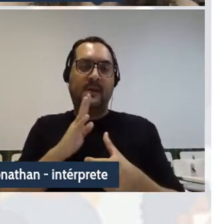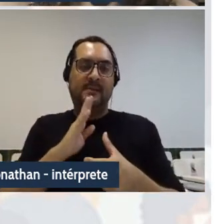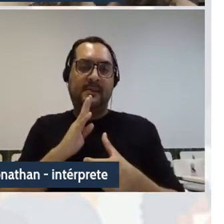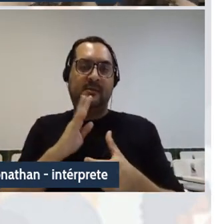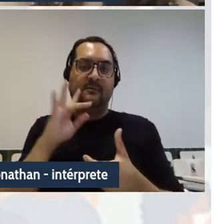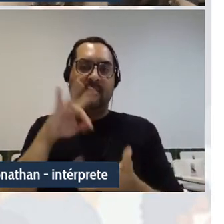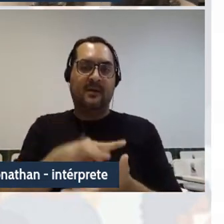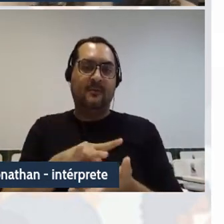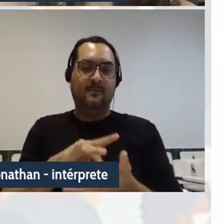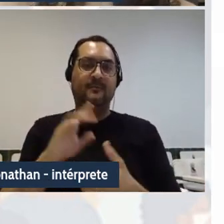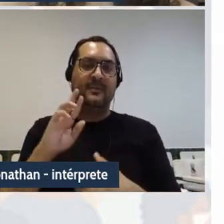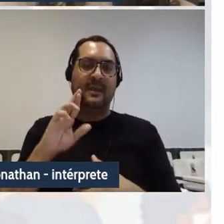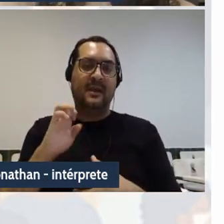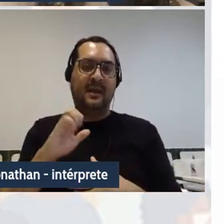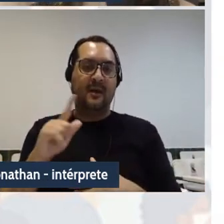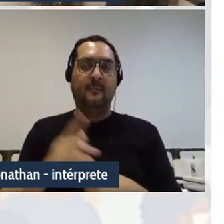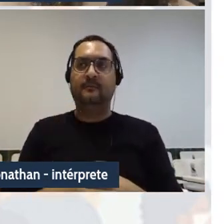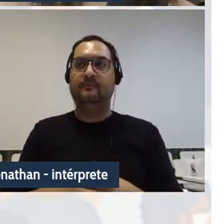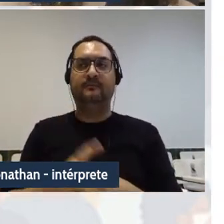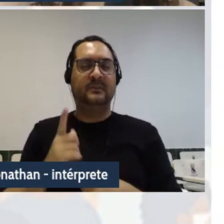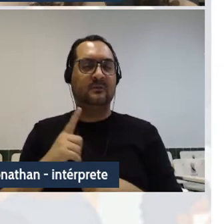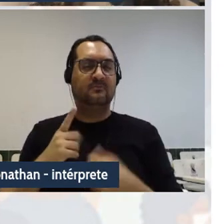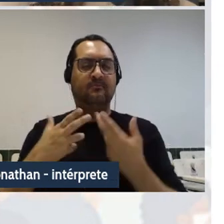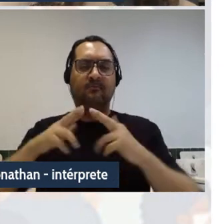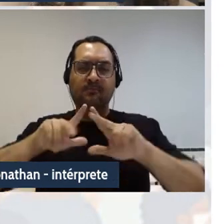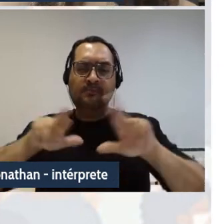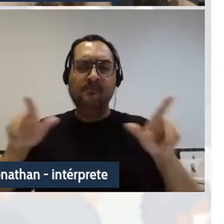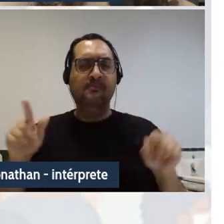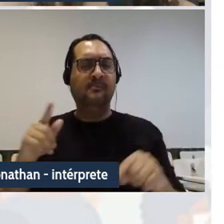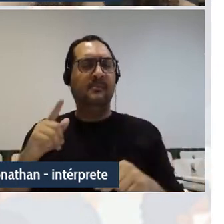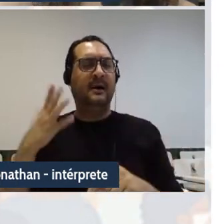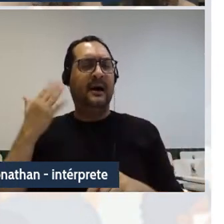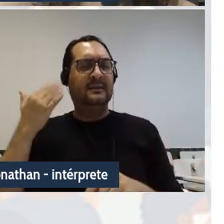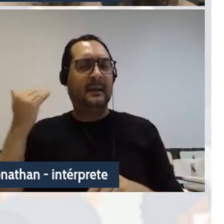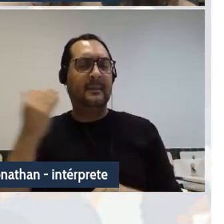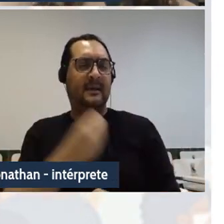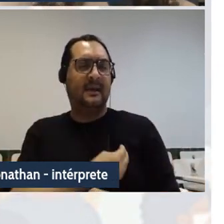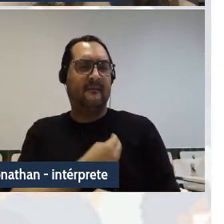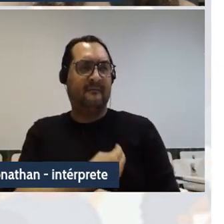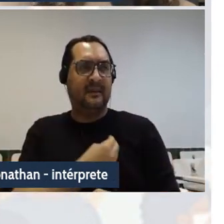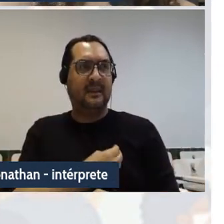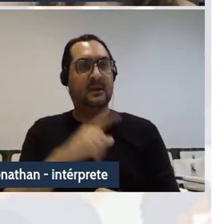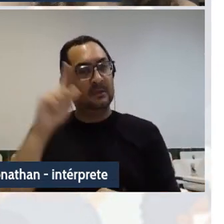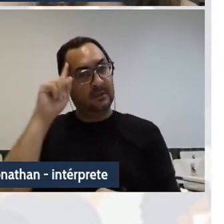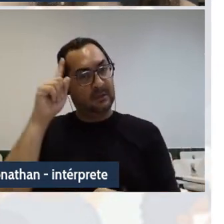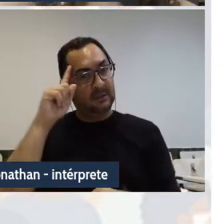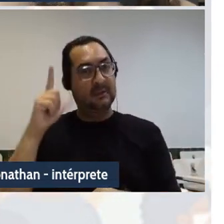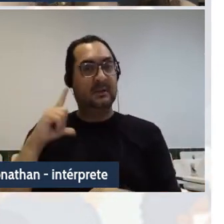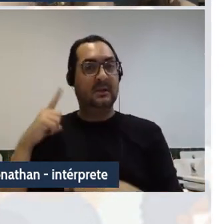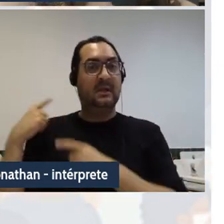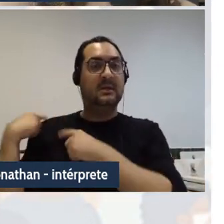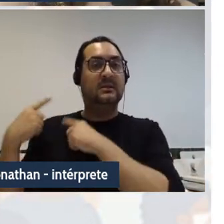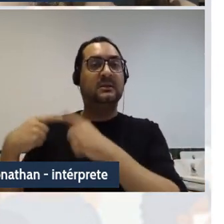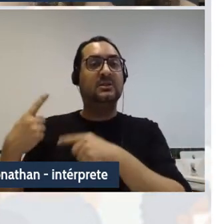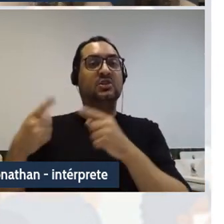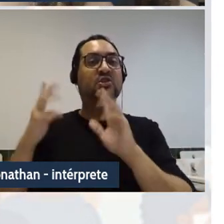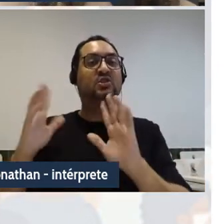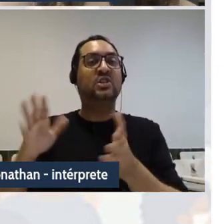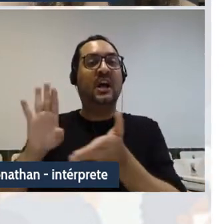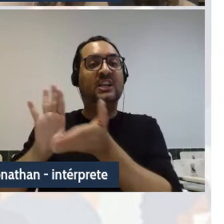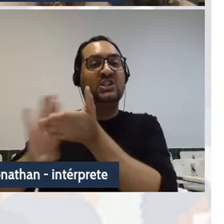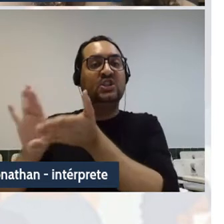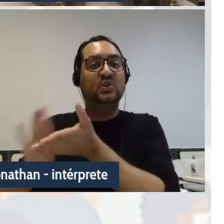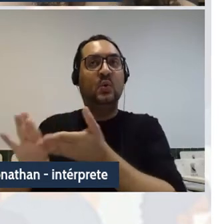Toda riqueza dos saberes da vida cotidiana que fazem parte da educação tradicional, por exemplo, foram excluídos das